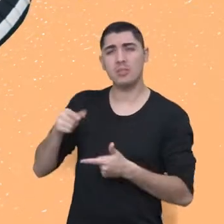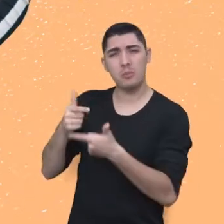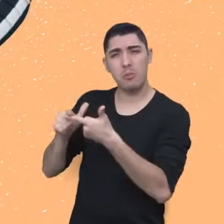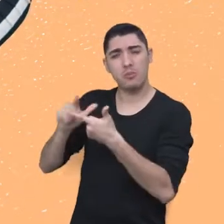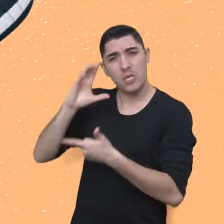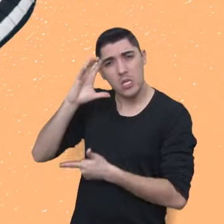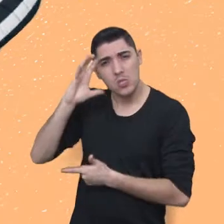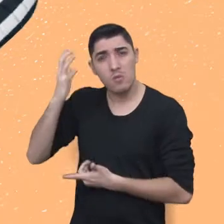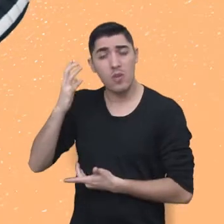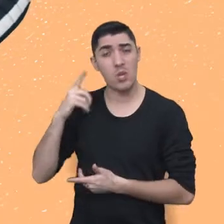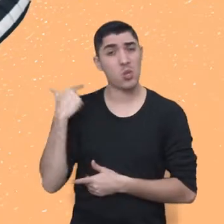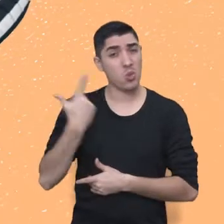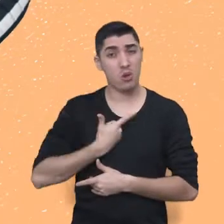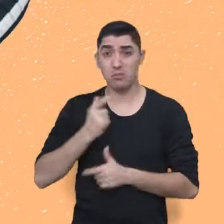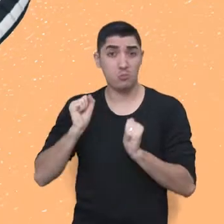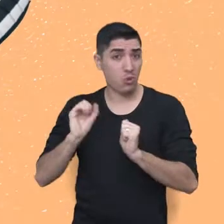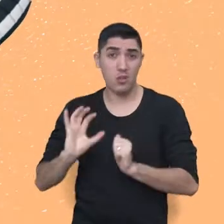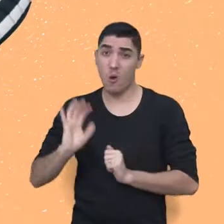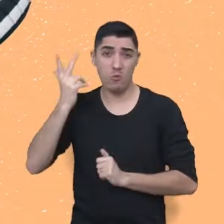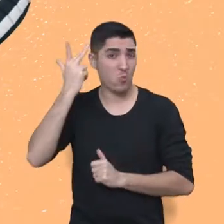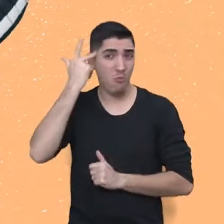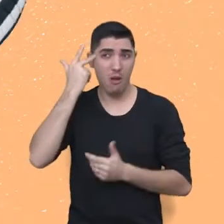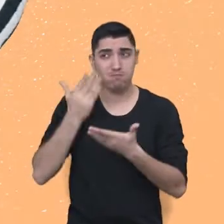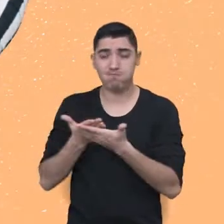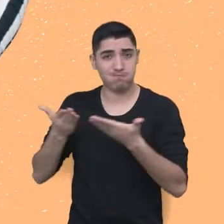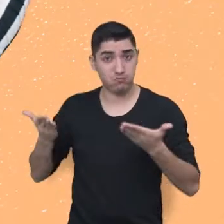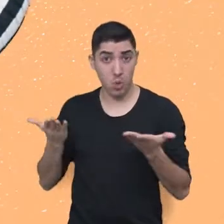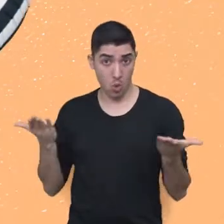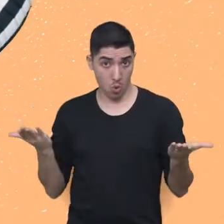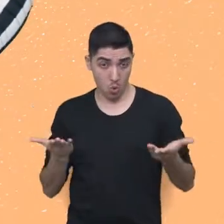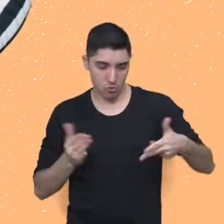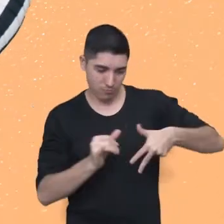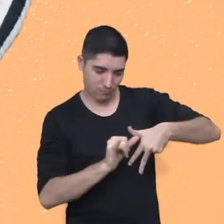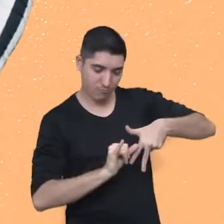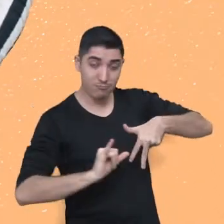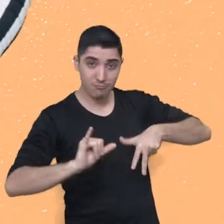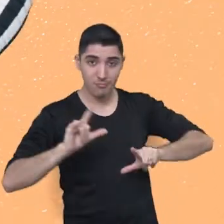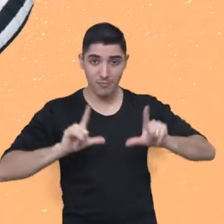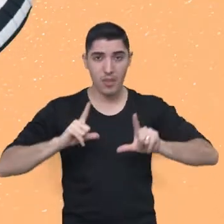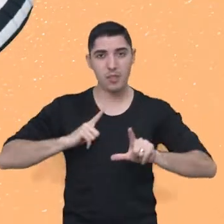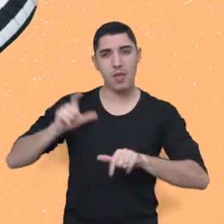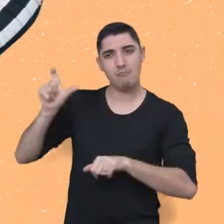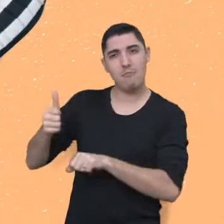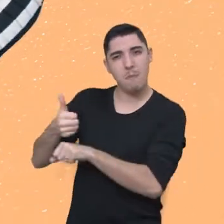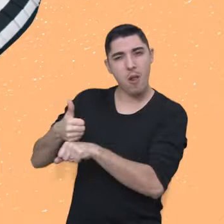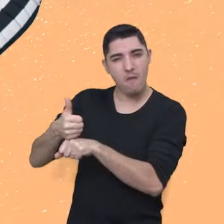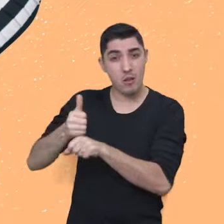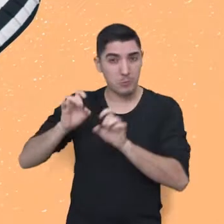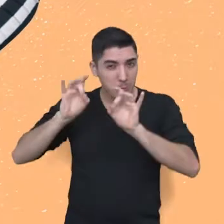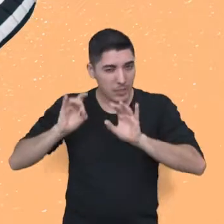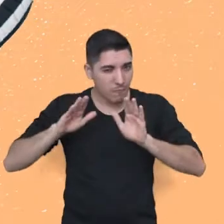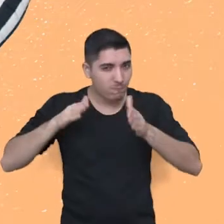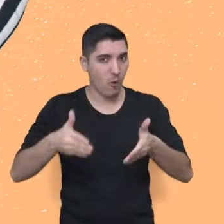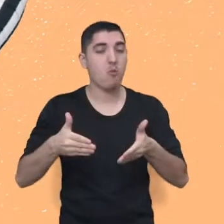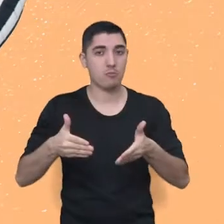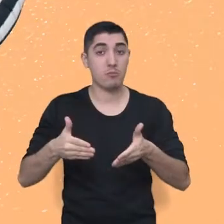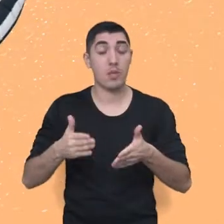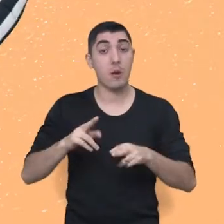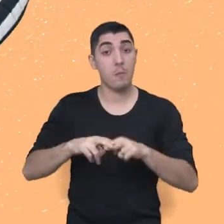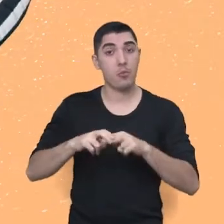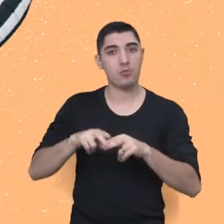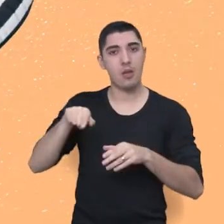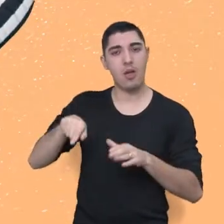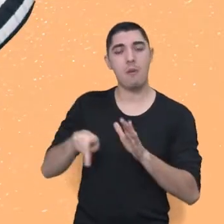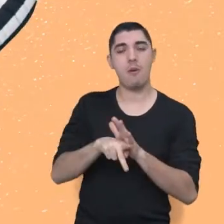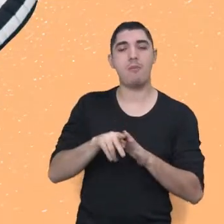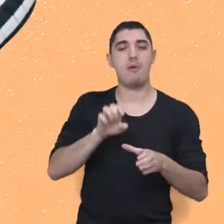esse momento que todos nós estamos sujeitos a viver, o Com a Palavra de hoje recebe uma especialista no assunto. Por meio do espaço